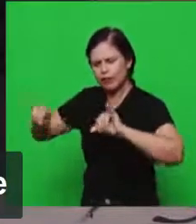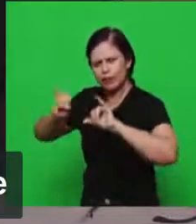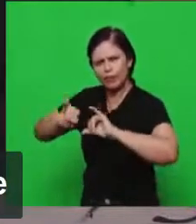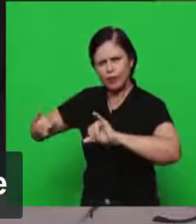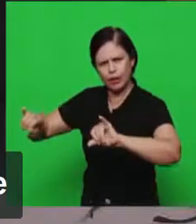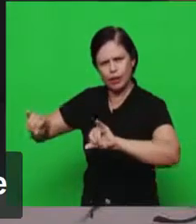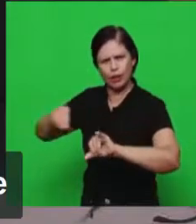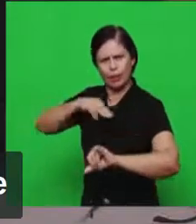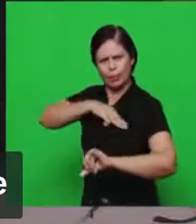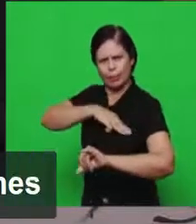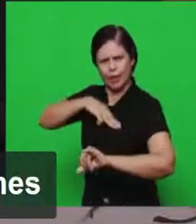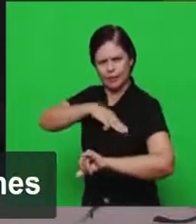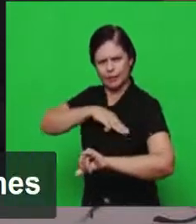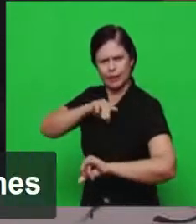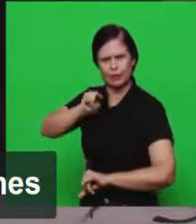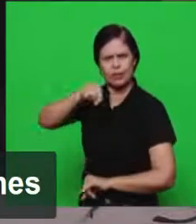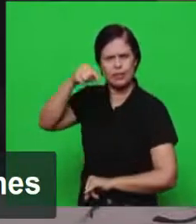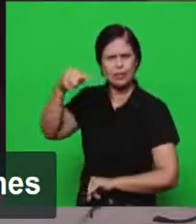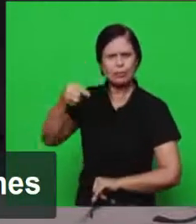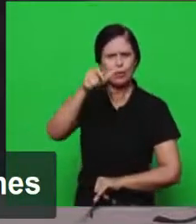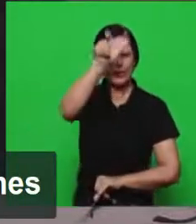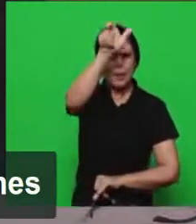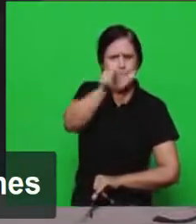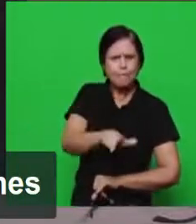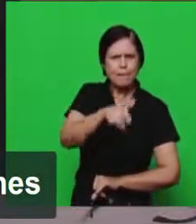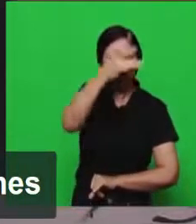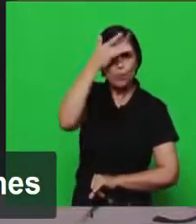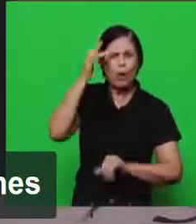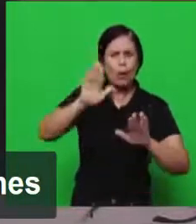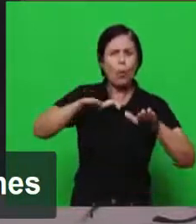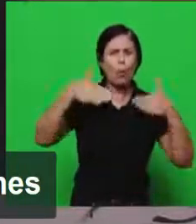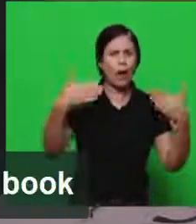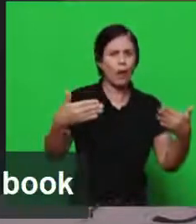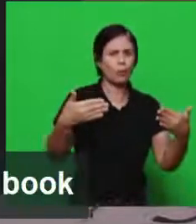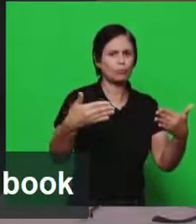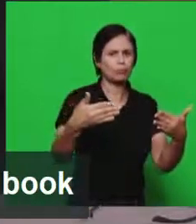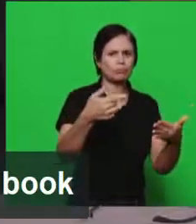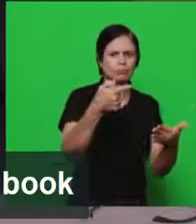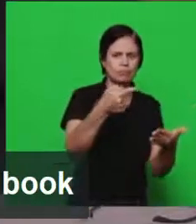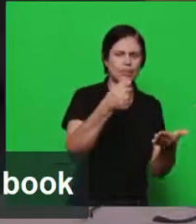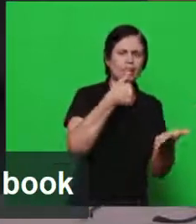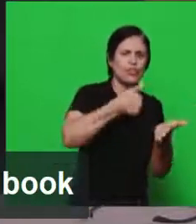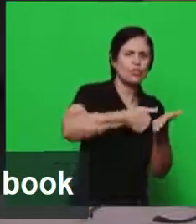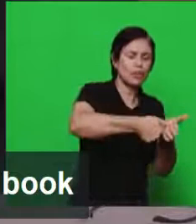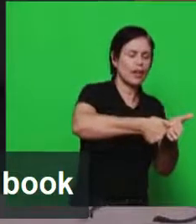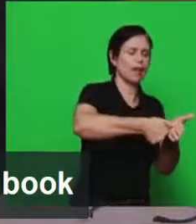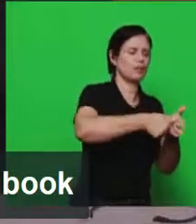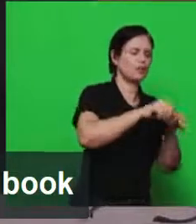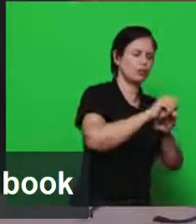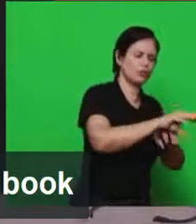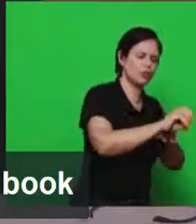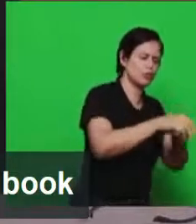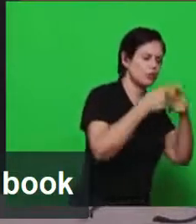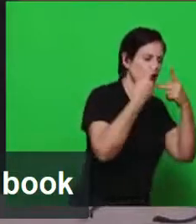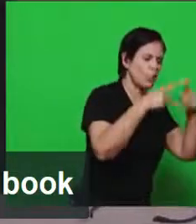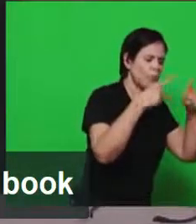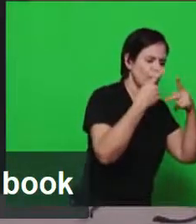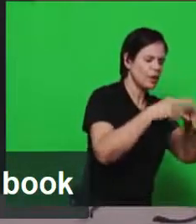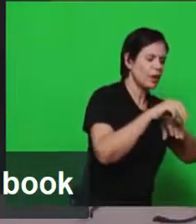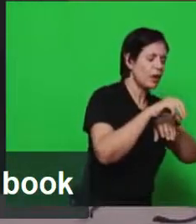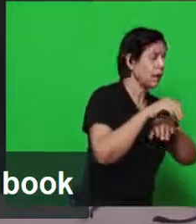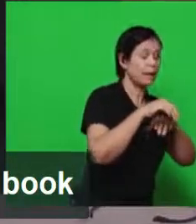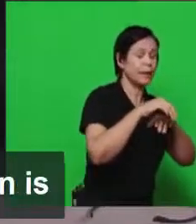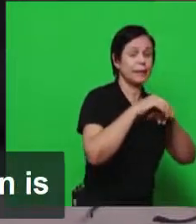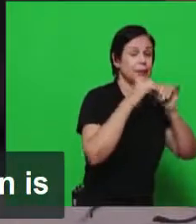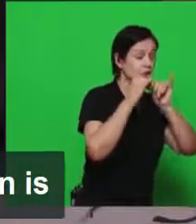e quem ditou as sete cartas então nós estamos vendo aqui as igrejas da Ásia descritas nos capítulos 2